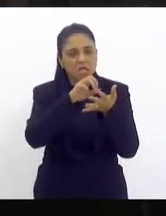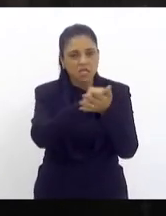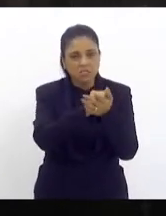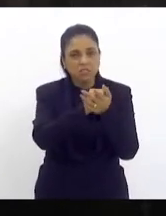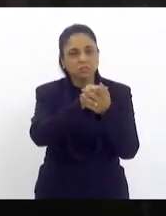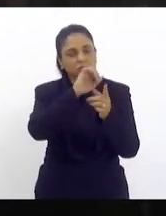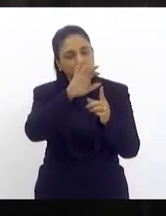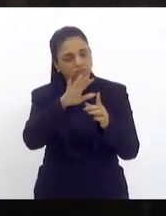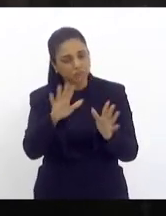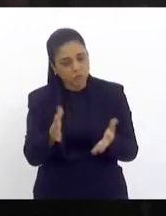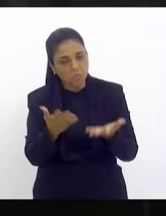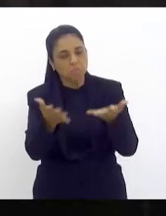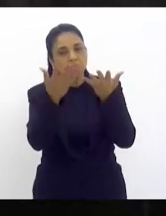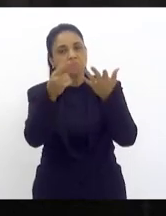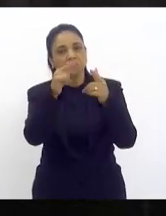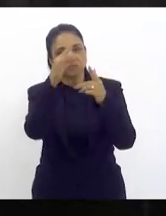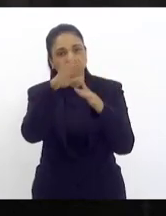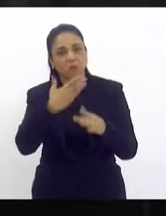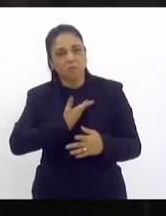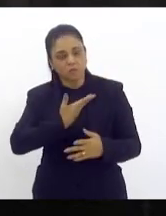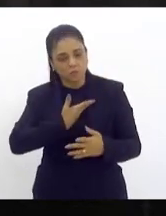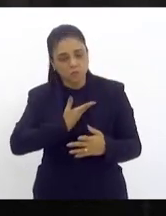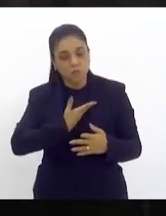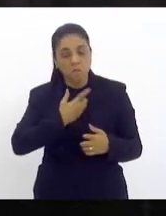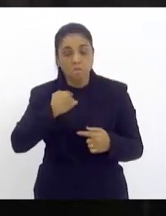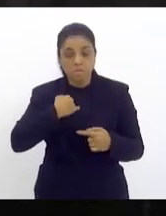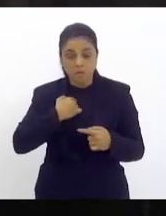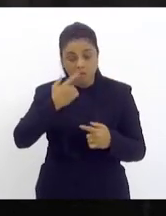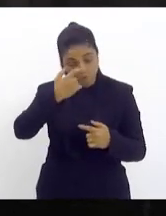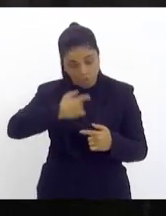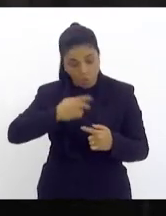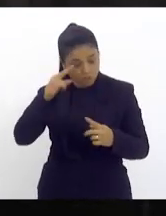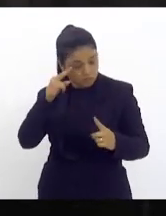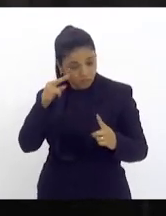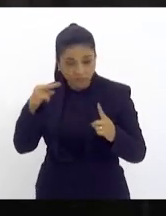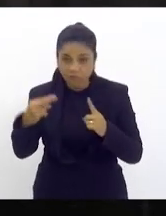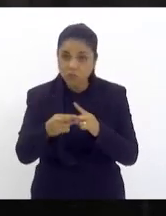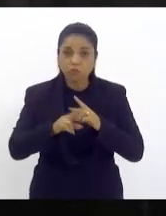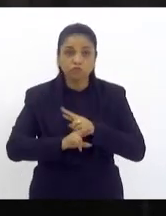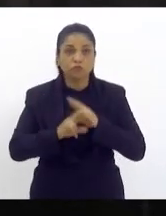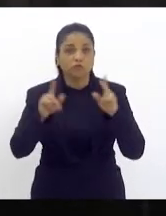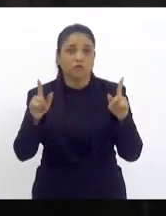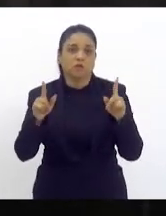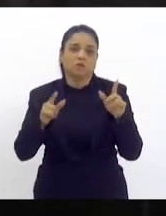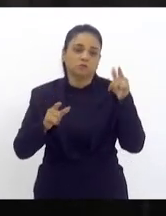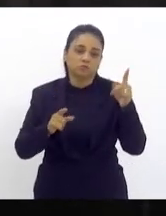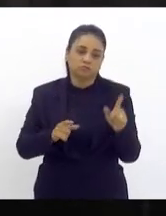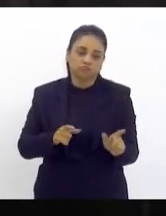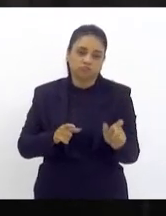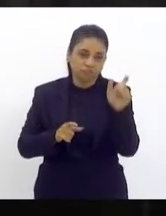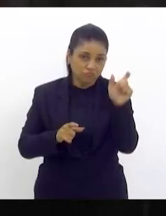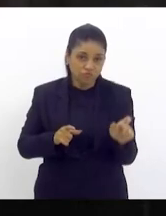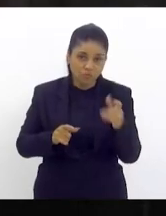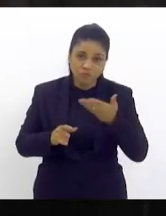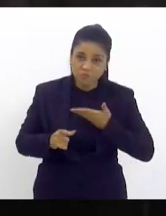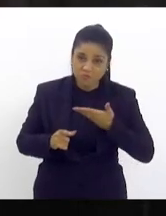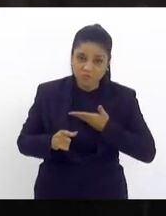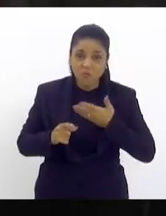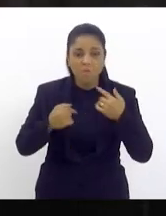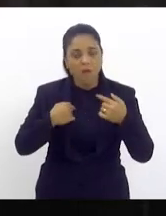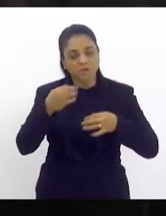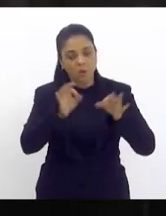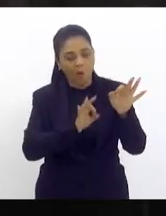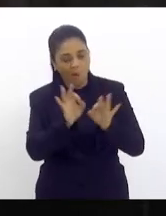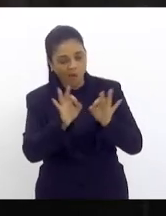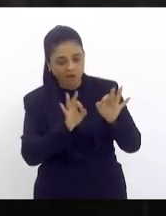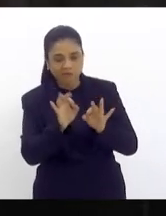colegas mesmo tendo posições diferentes dos colegas mas pela organização que foi feita aqui a audiência e o